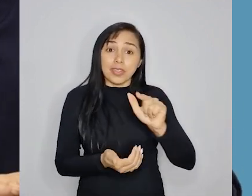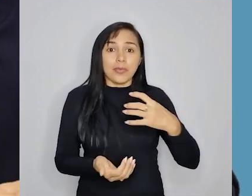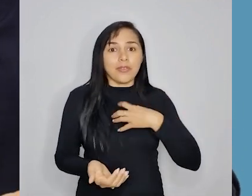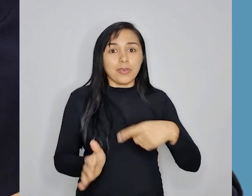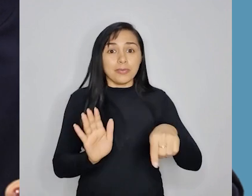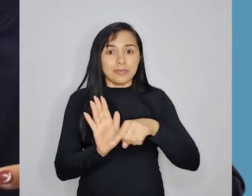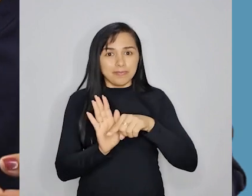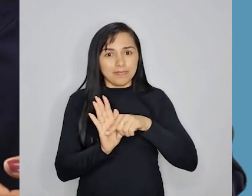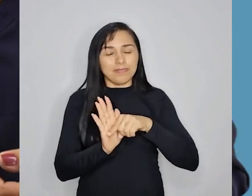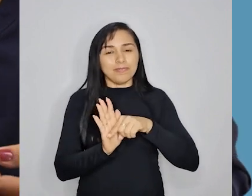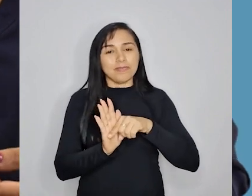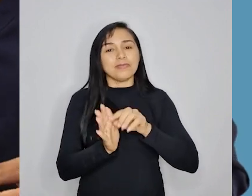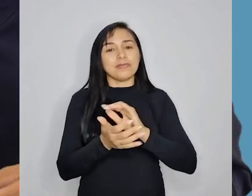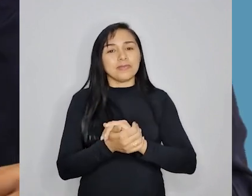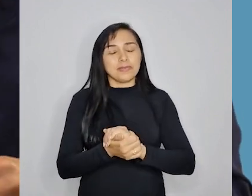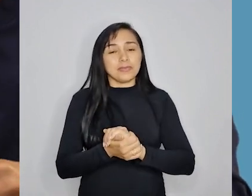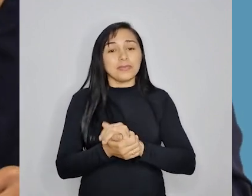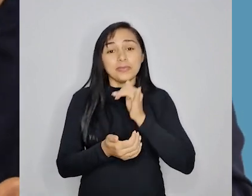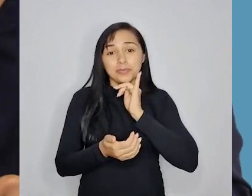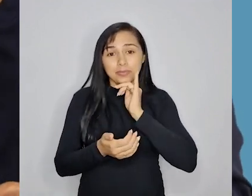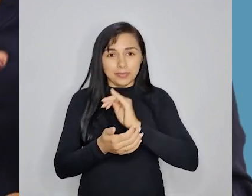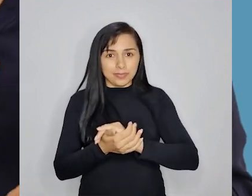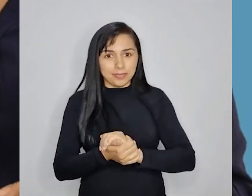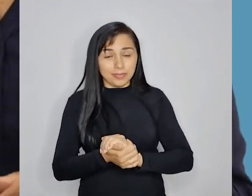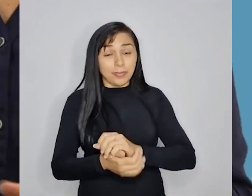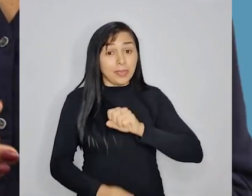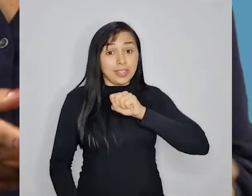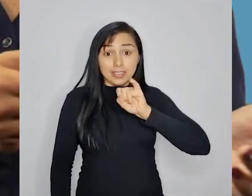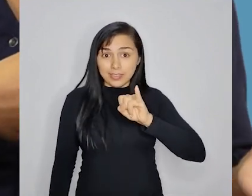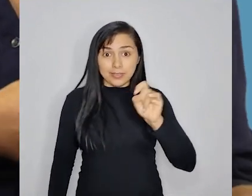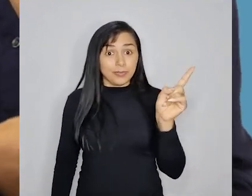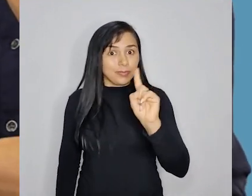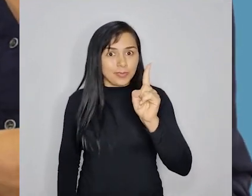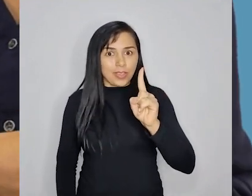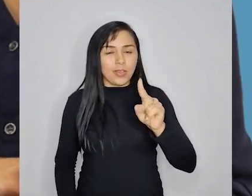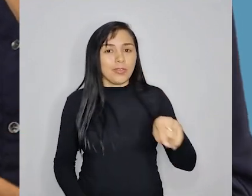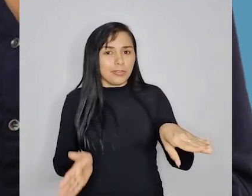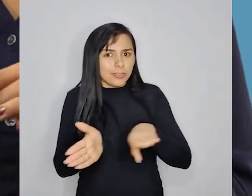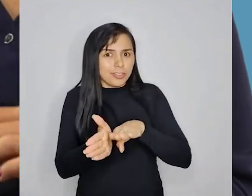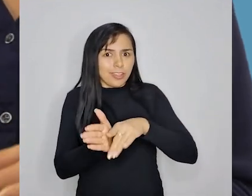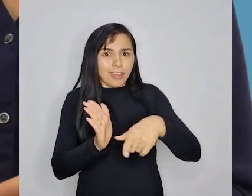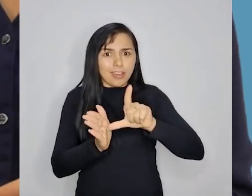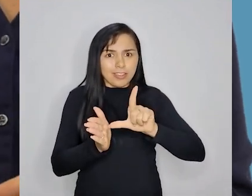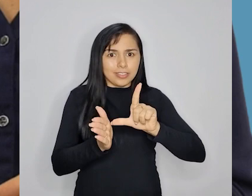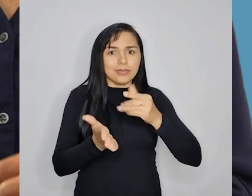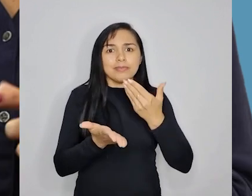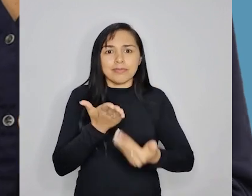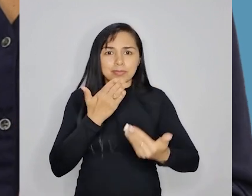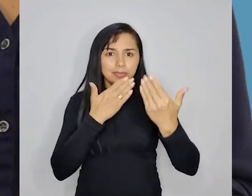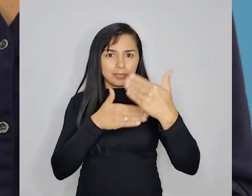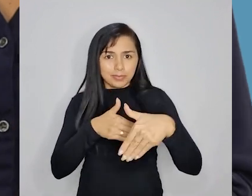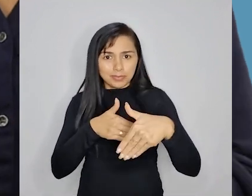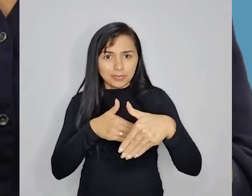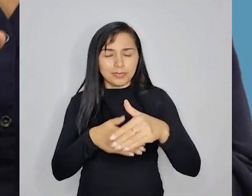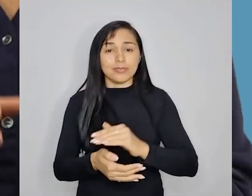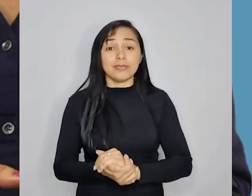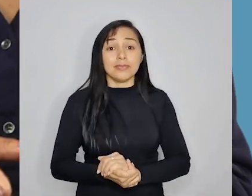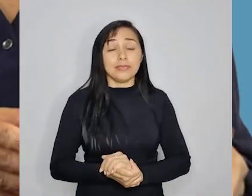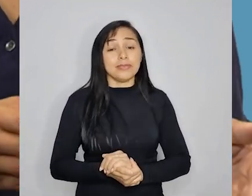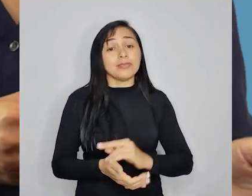negativa de uma condição. Por exemplo, Se não chegar cedo, perderá a prova. Ou seja,